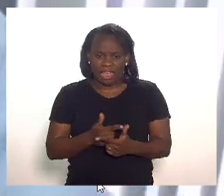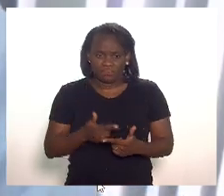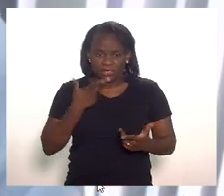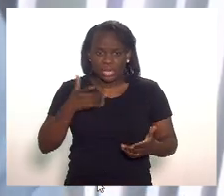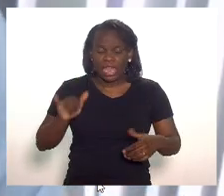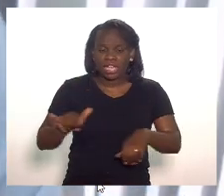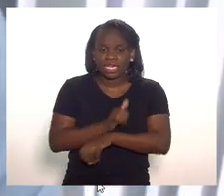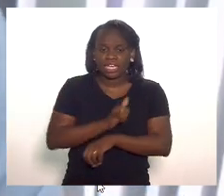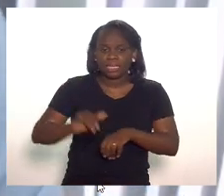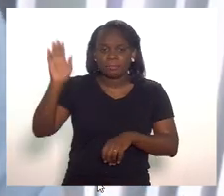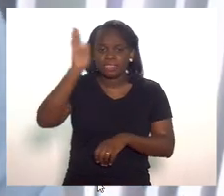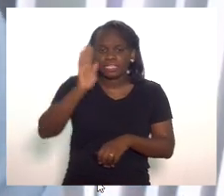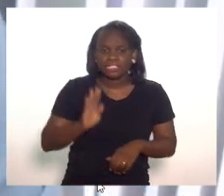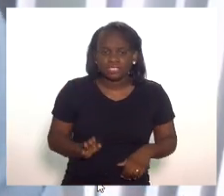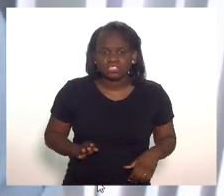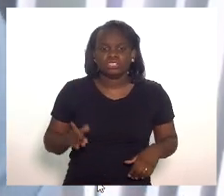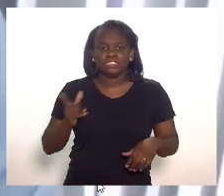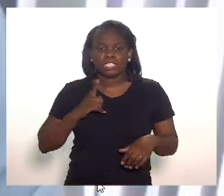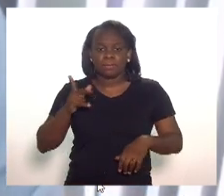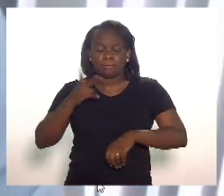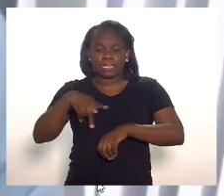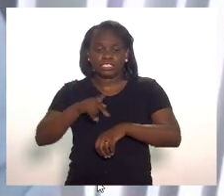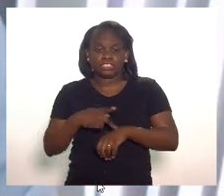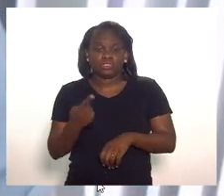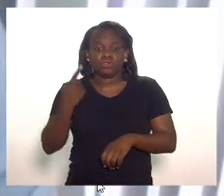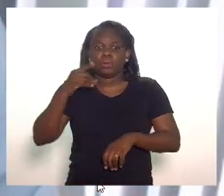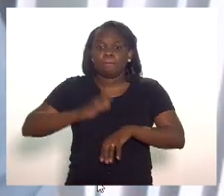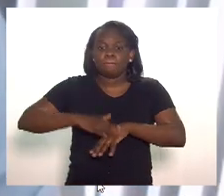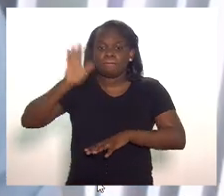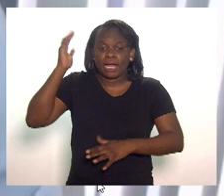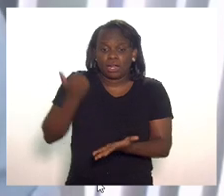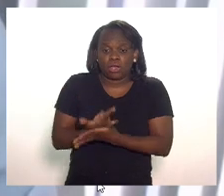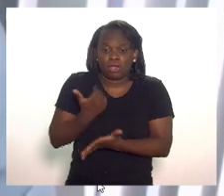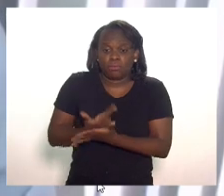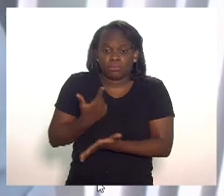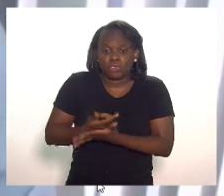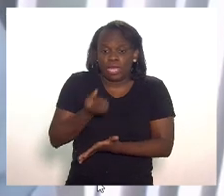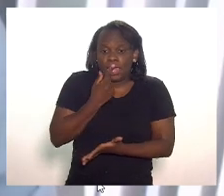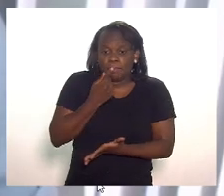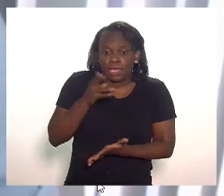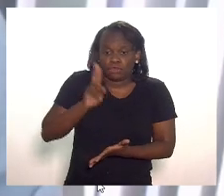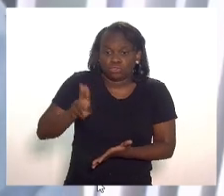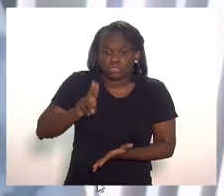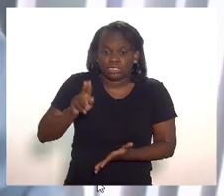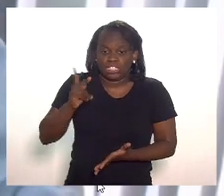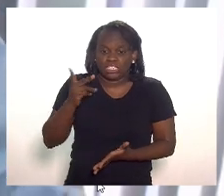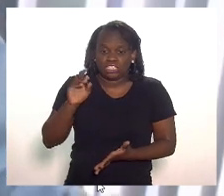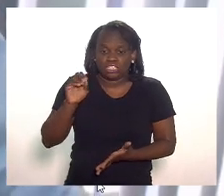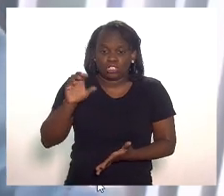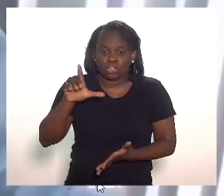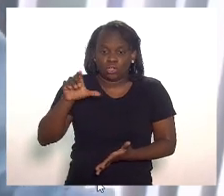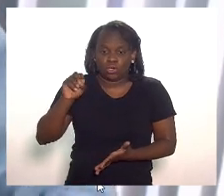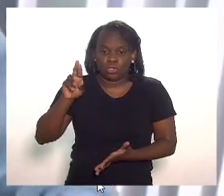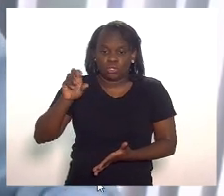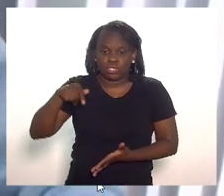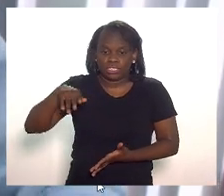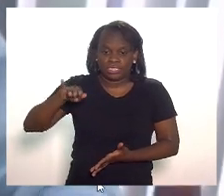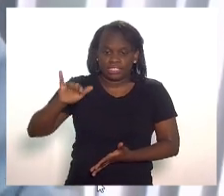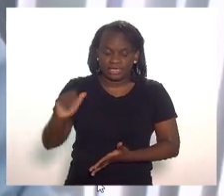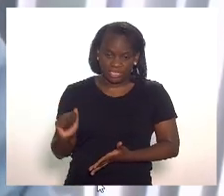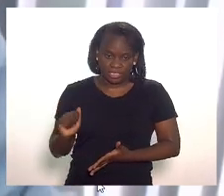estratégia que no Brasil o Brasil tinha sido o país que mais tinha adotado a prescrição da hidroxicloroquina o parlamento francês